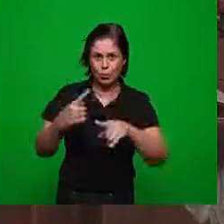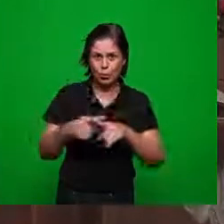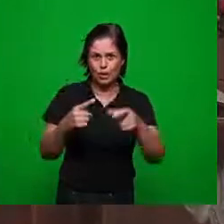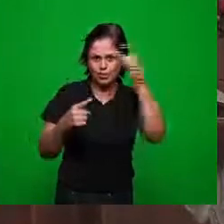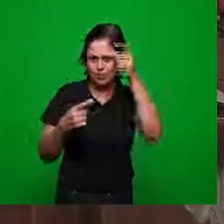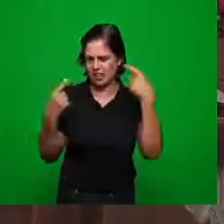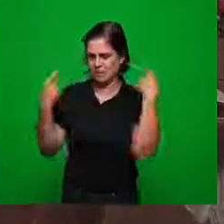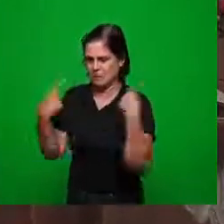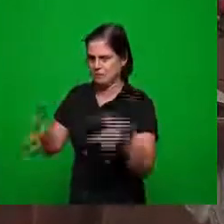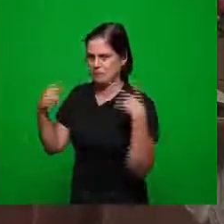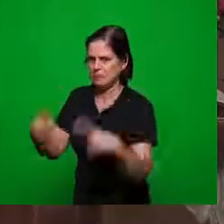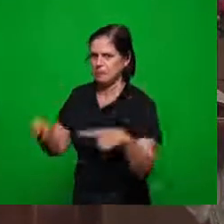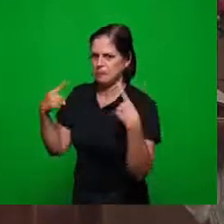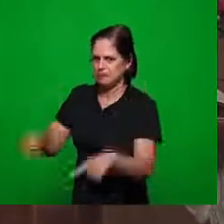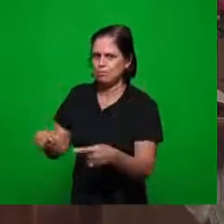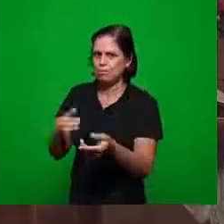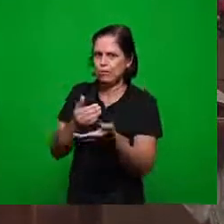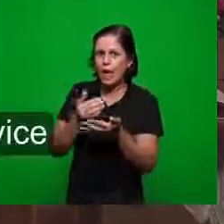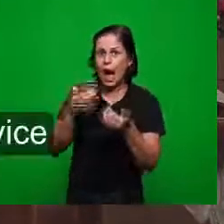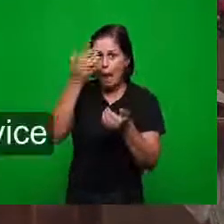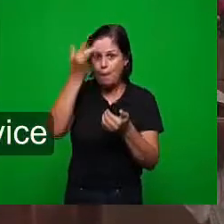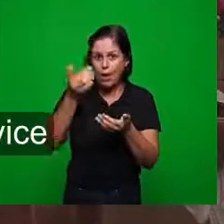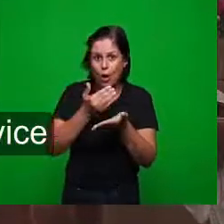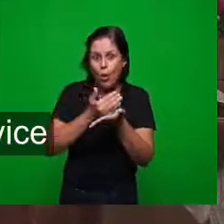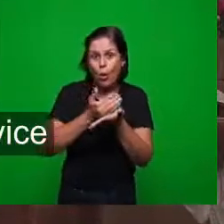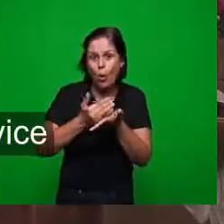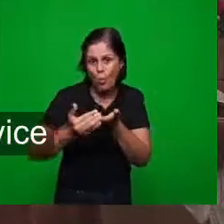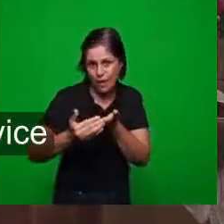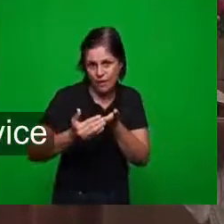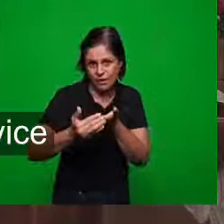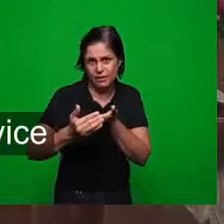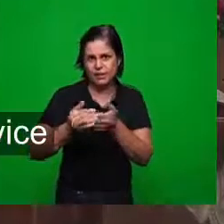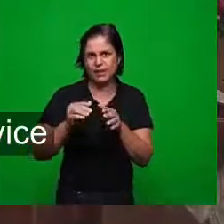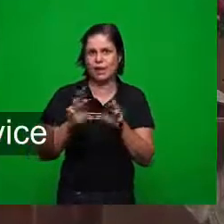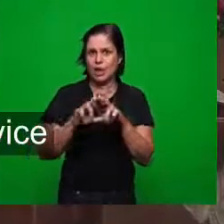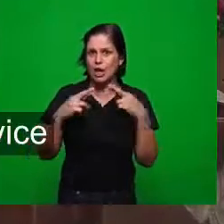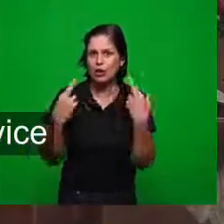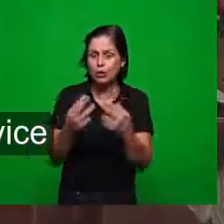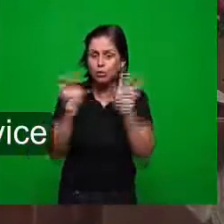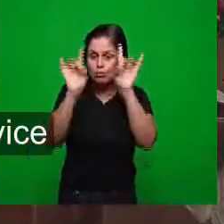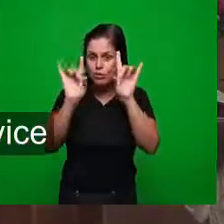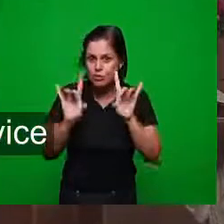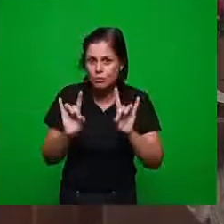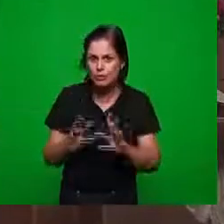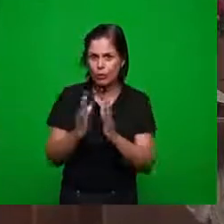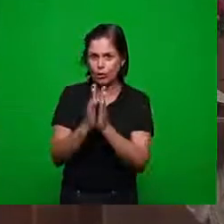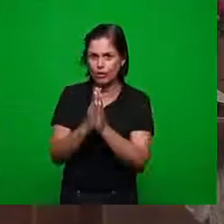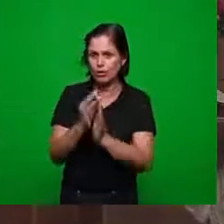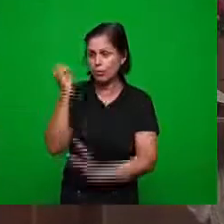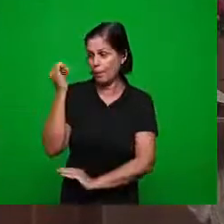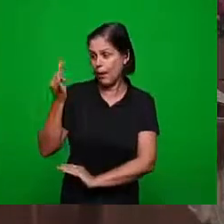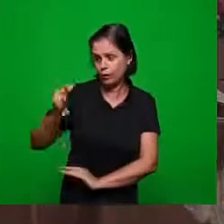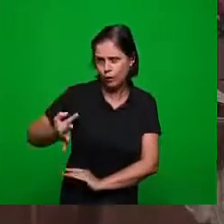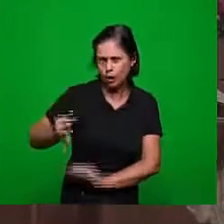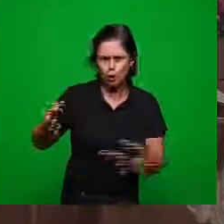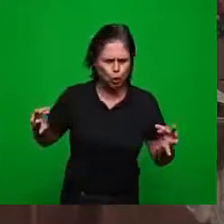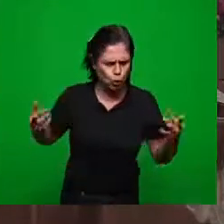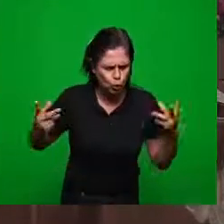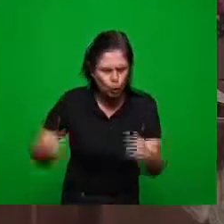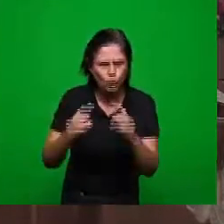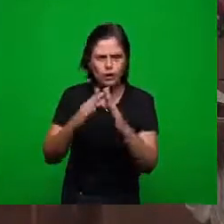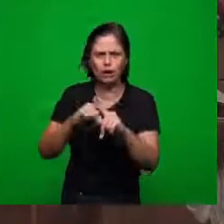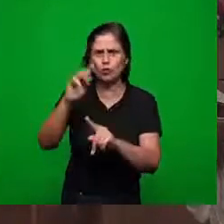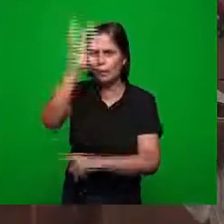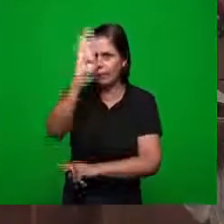ataques a partir de amanhã haverá uma reunião especial de oração pela madrugada todas as igrejas do